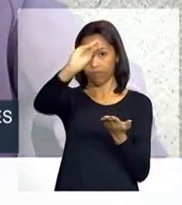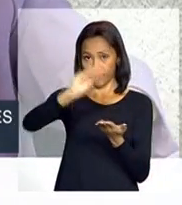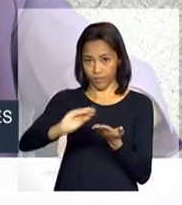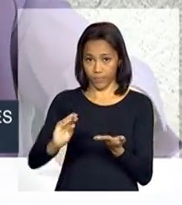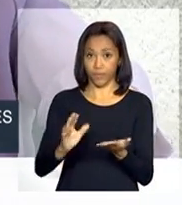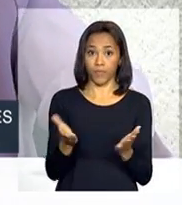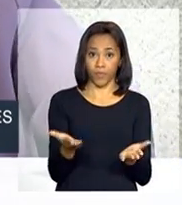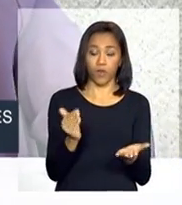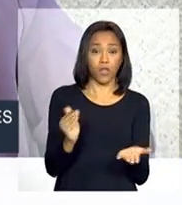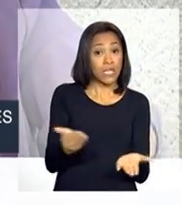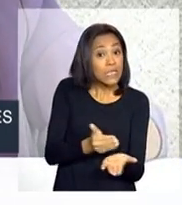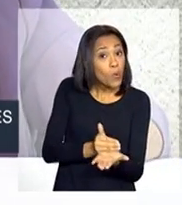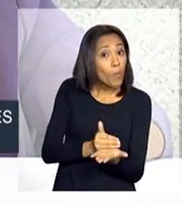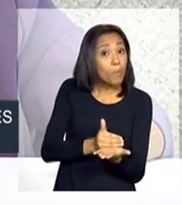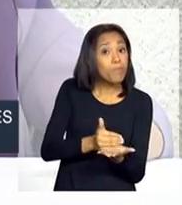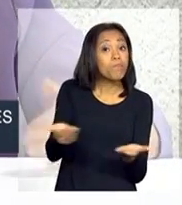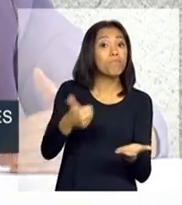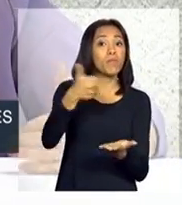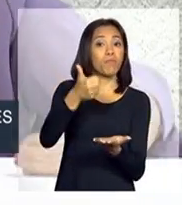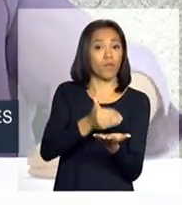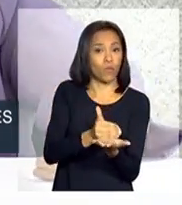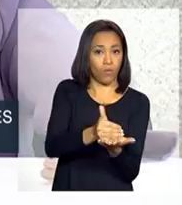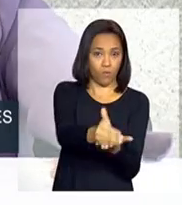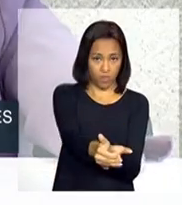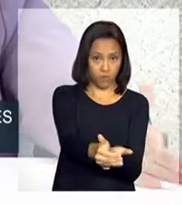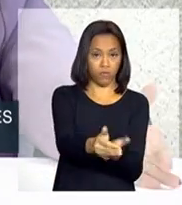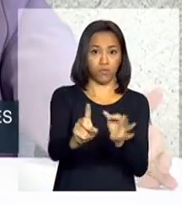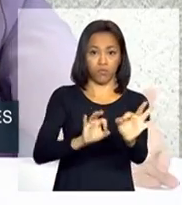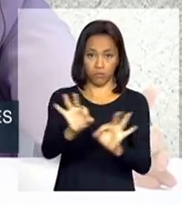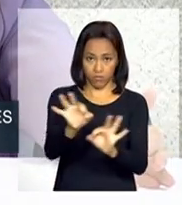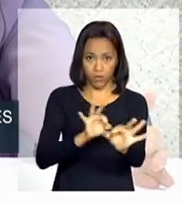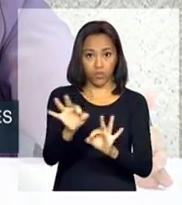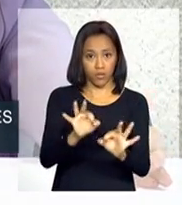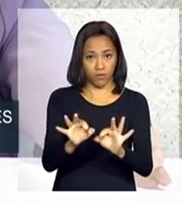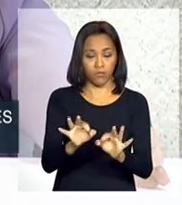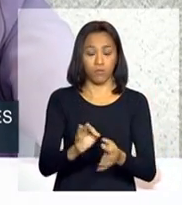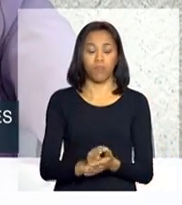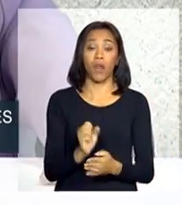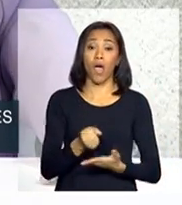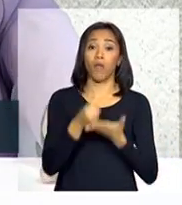que é para a implantação e uma parte de custeio,